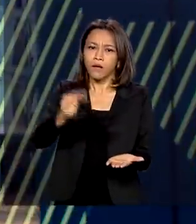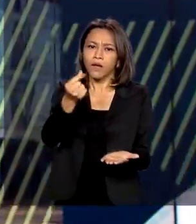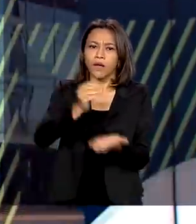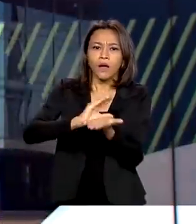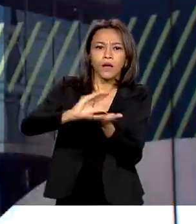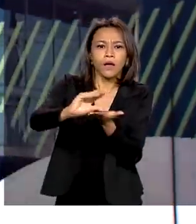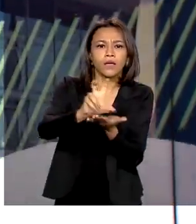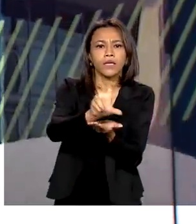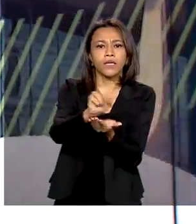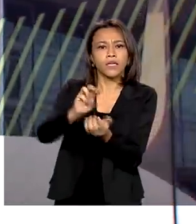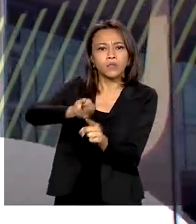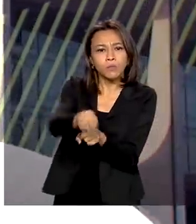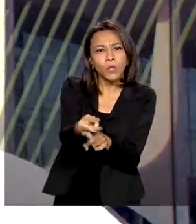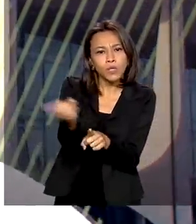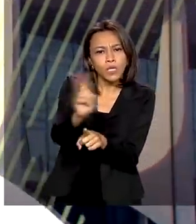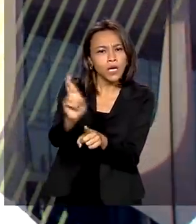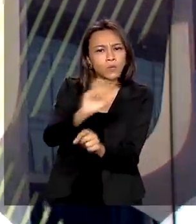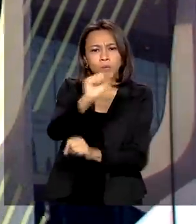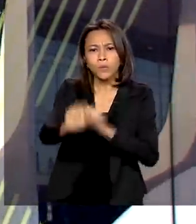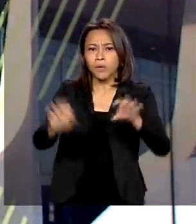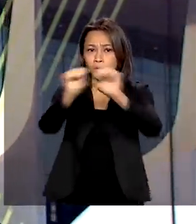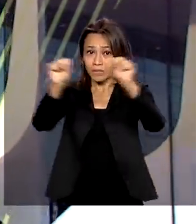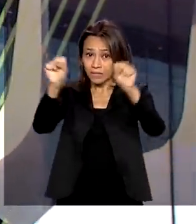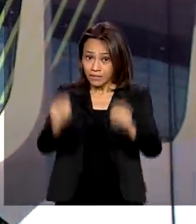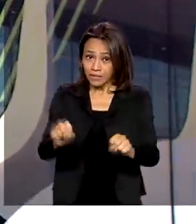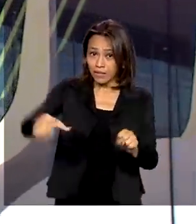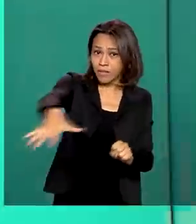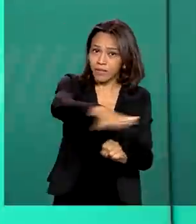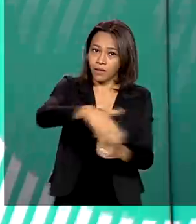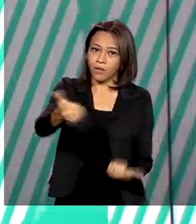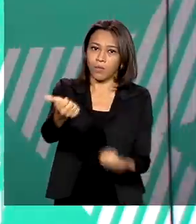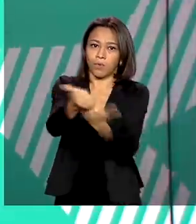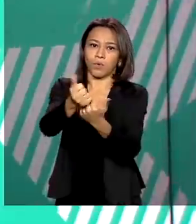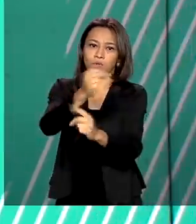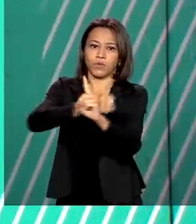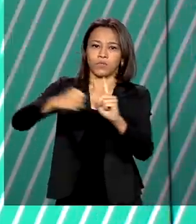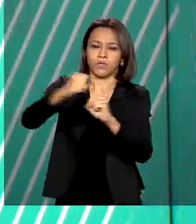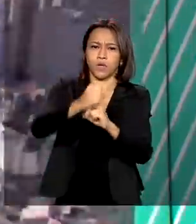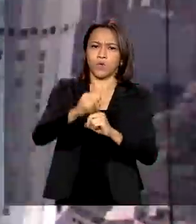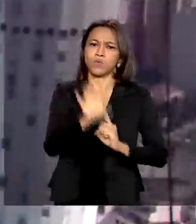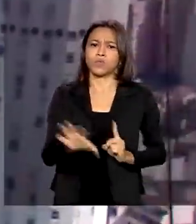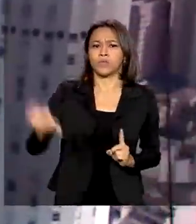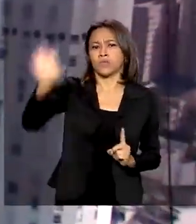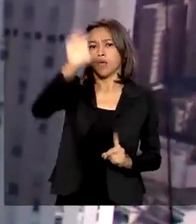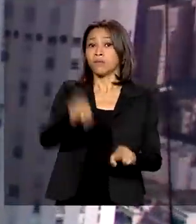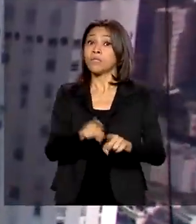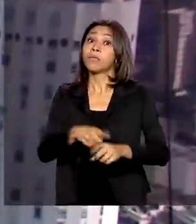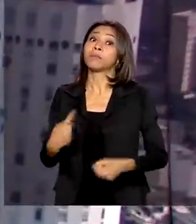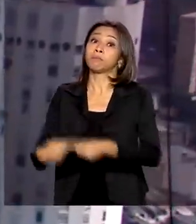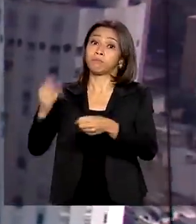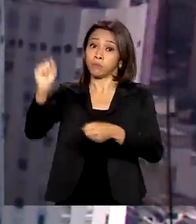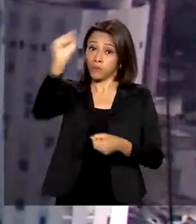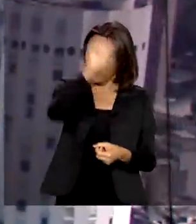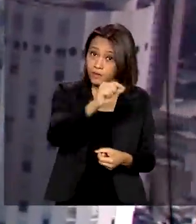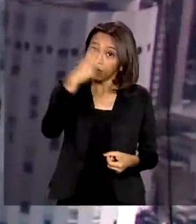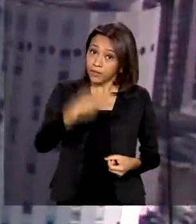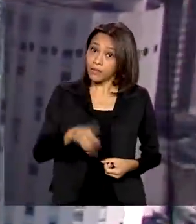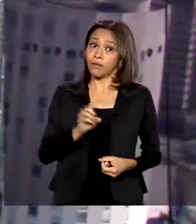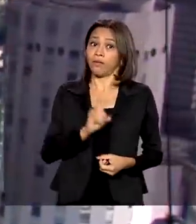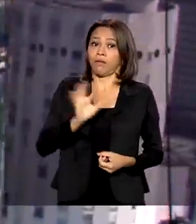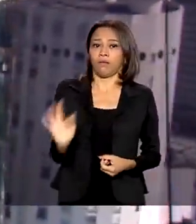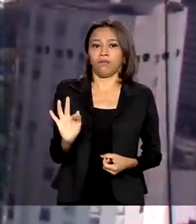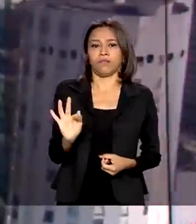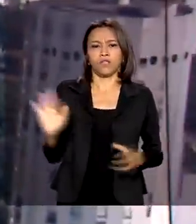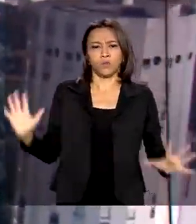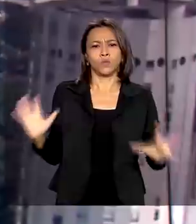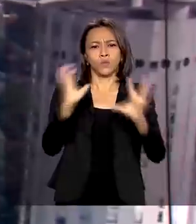500 milhões para o Sistema Único de Assistência Social de Estados, Municípios e do Distrito Federal. Esses recursos